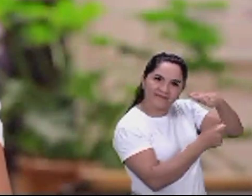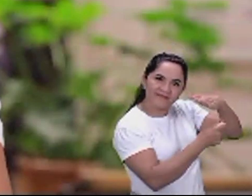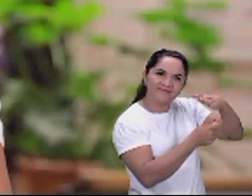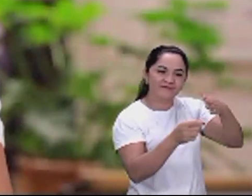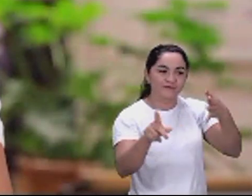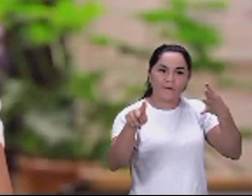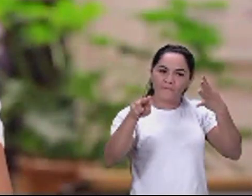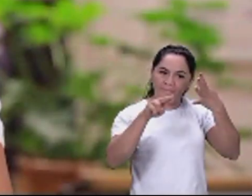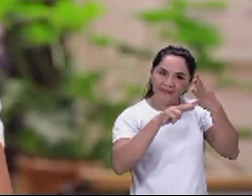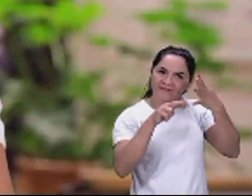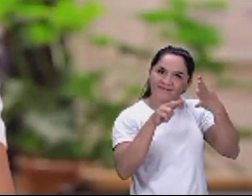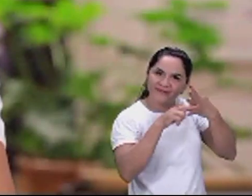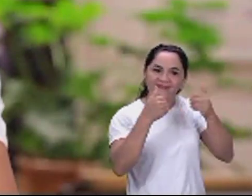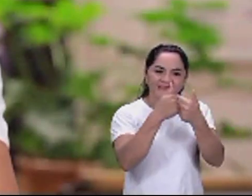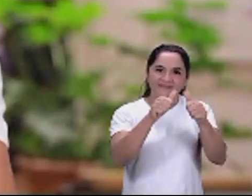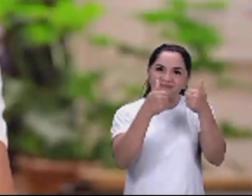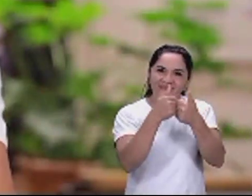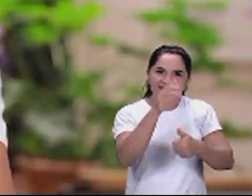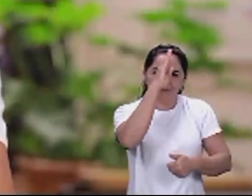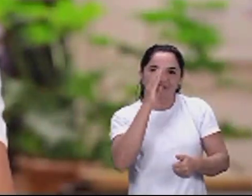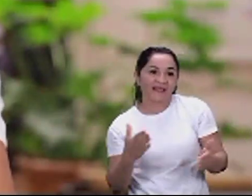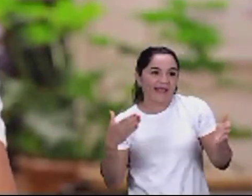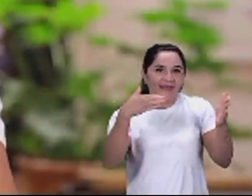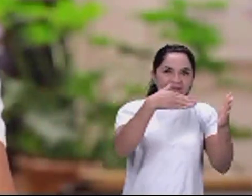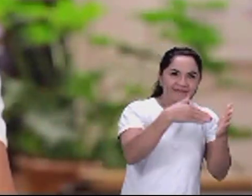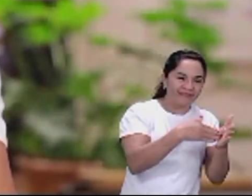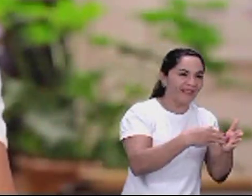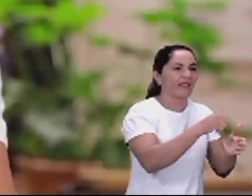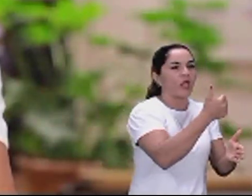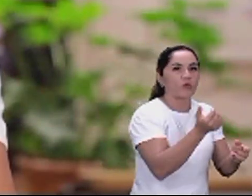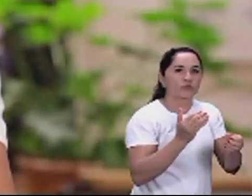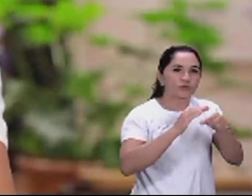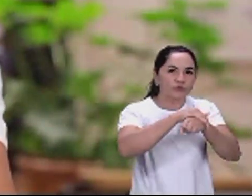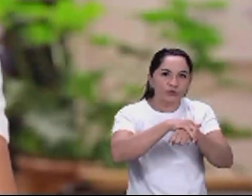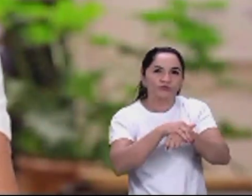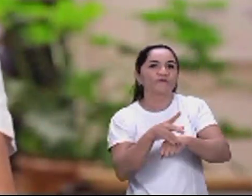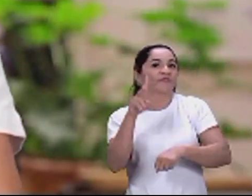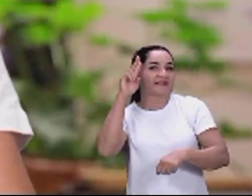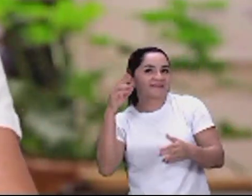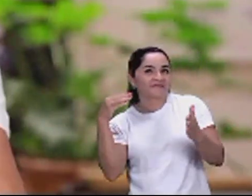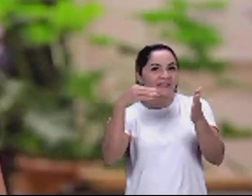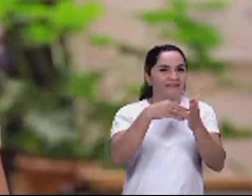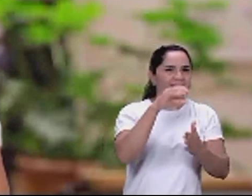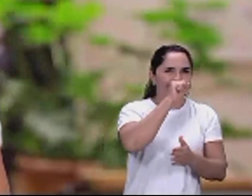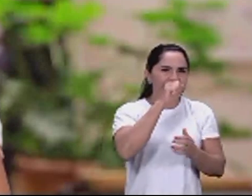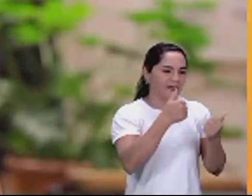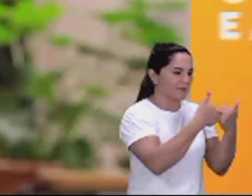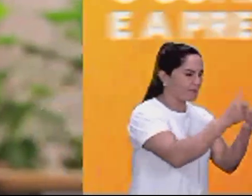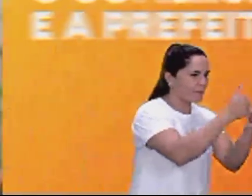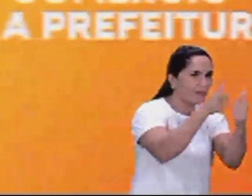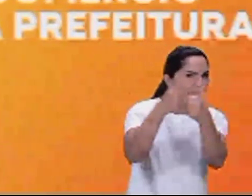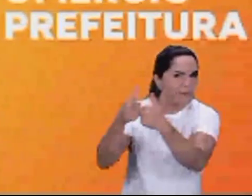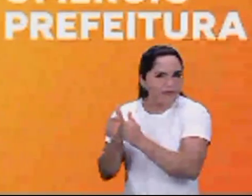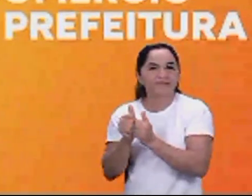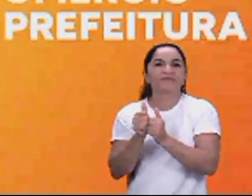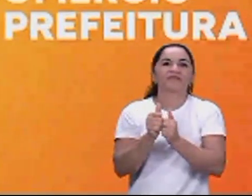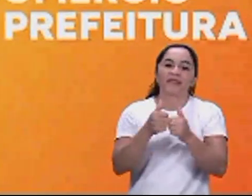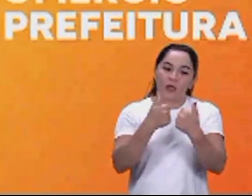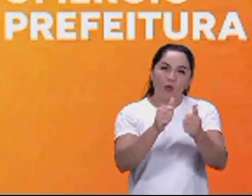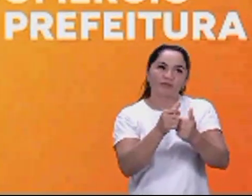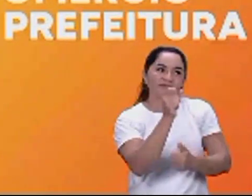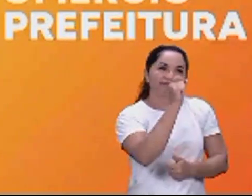para fazer o Transol de graça até às 11 da noite de segunda a sábado com a frota maior de ônibus com o Transol de graça